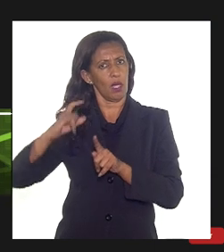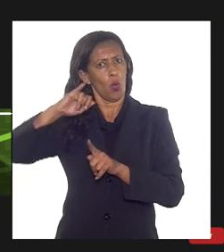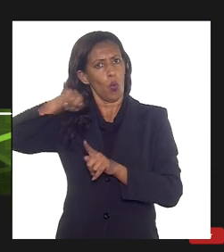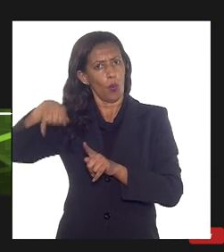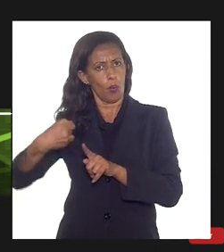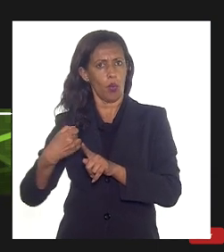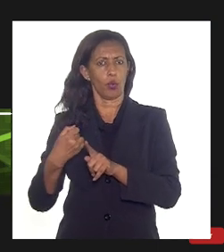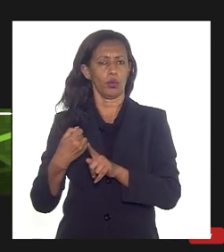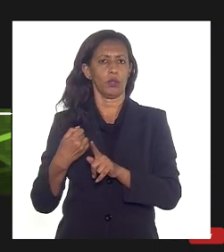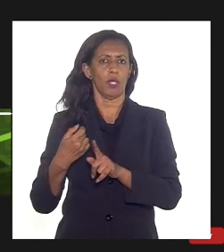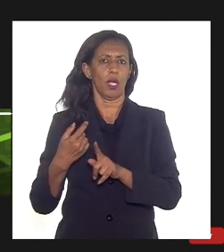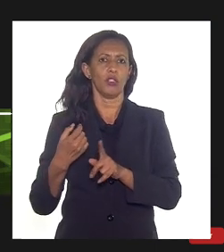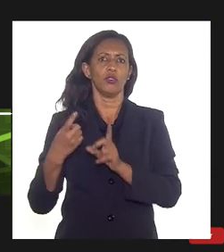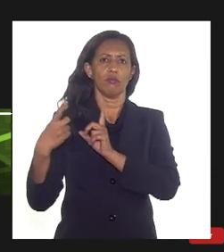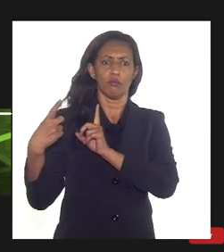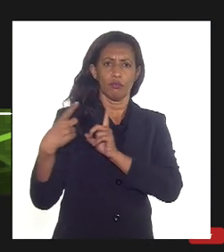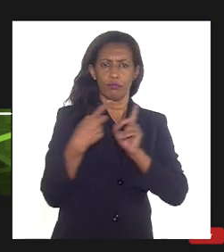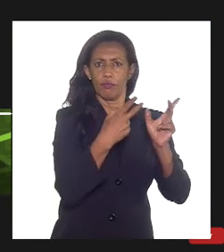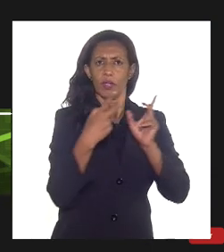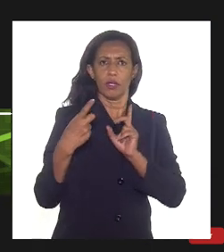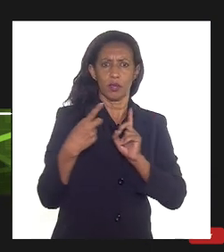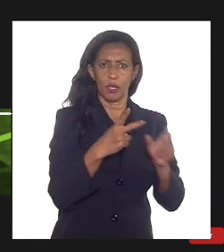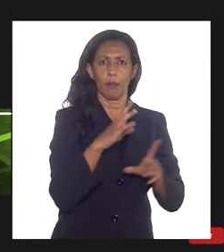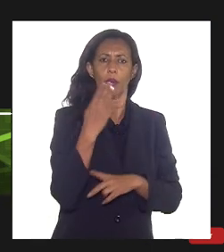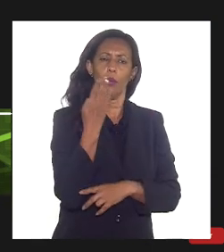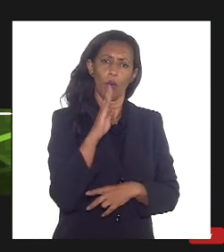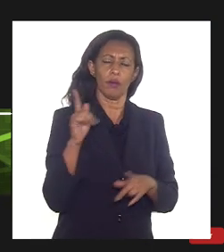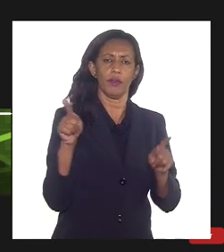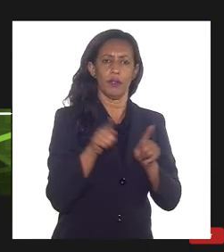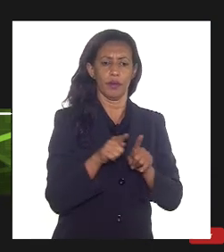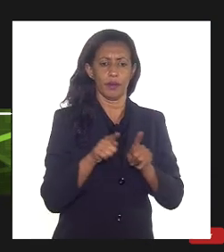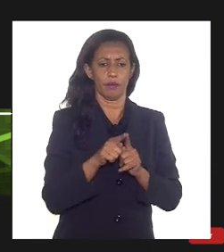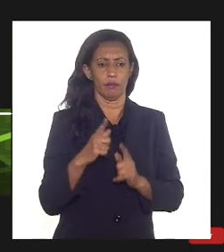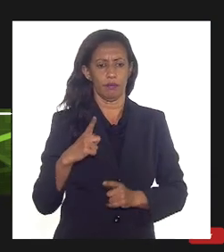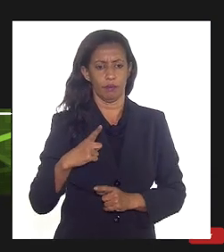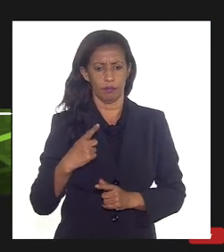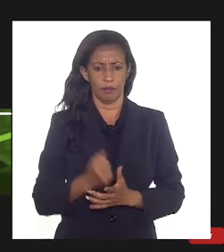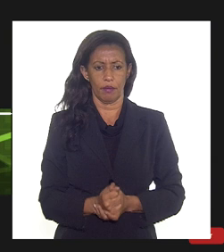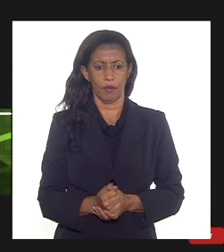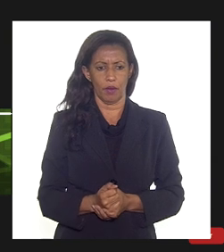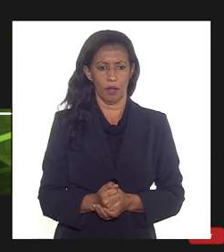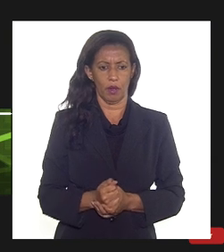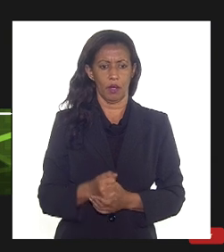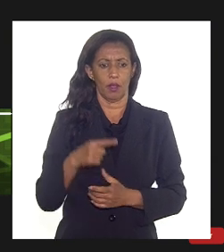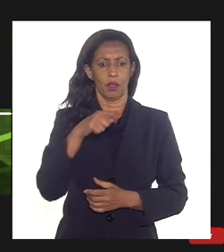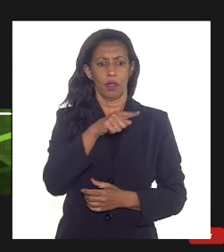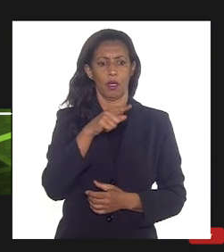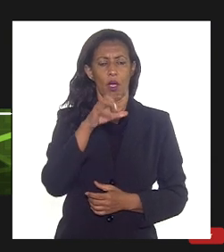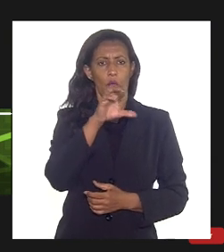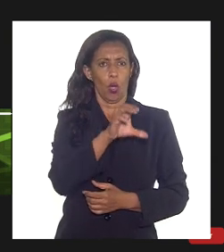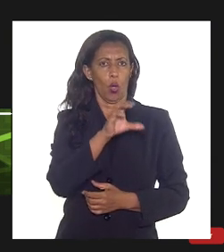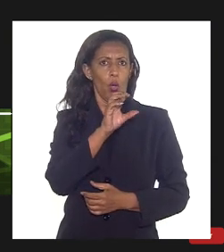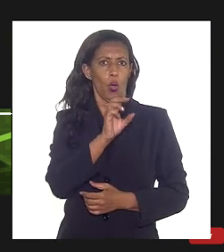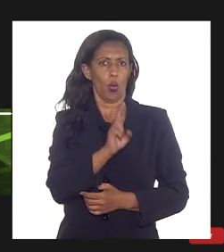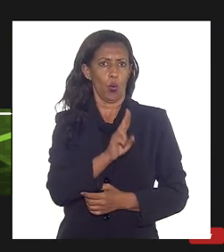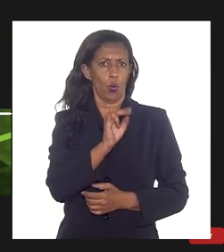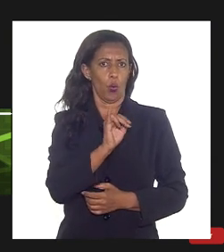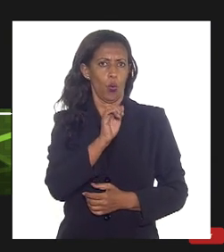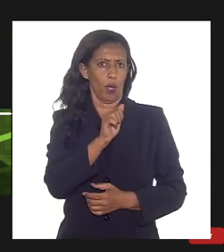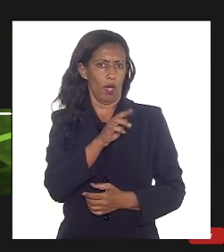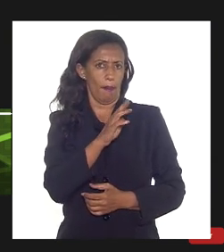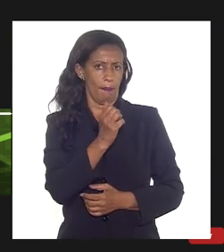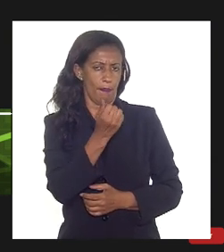também importar negociando diretamente com a empresa boliviana temos importação para Cuiabá também pelo lateral Cuiabá